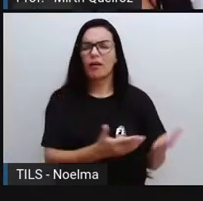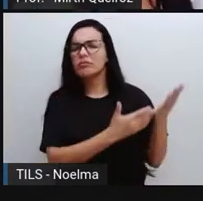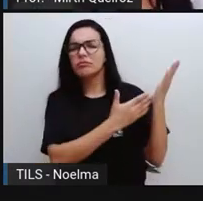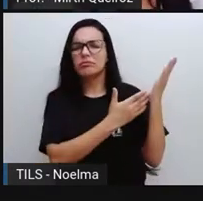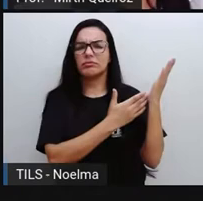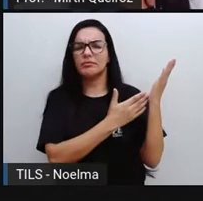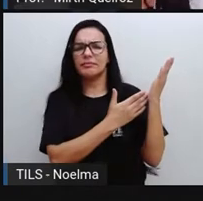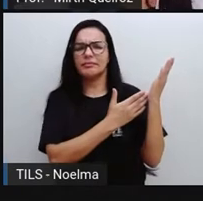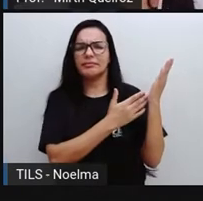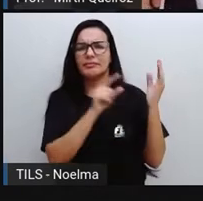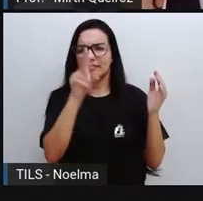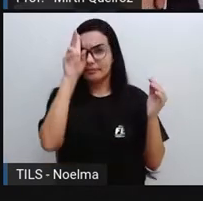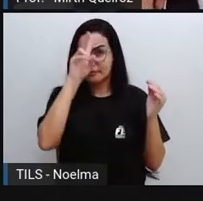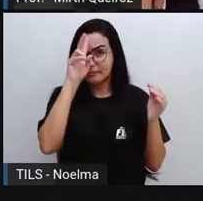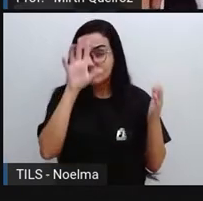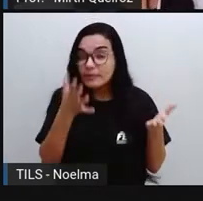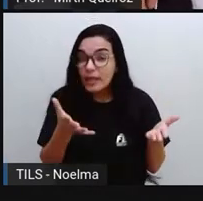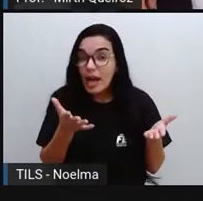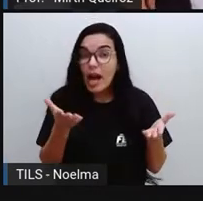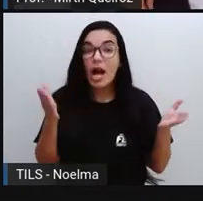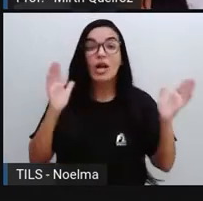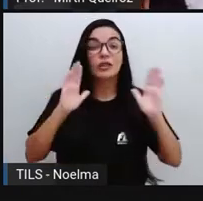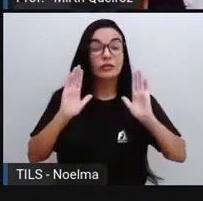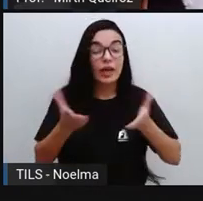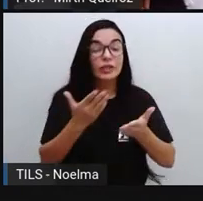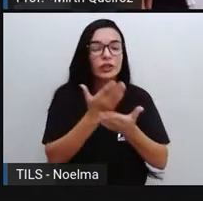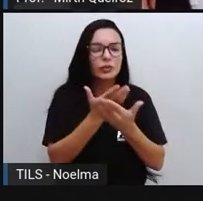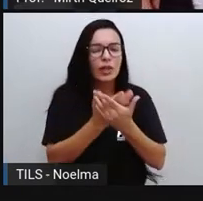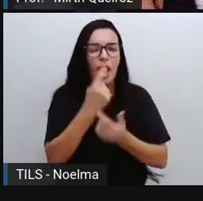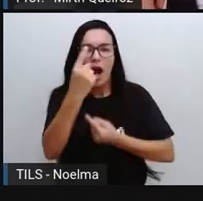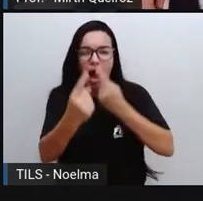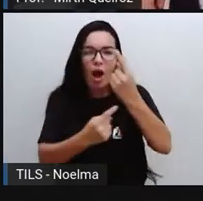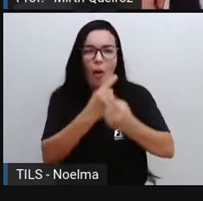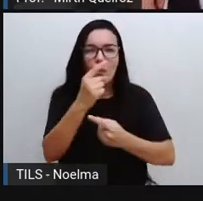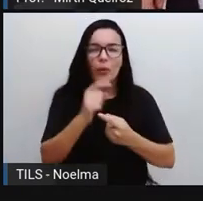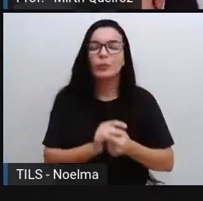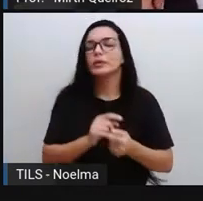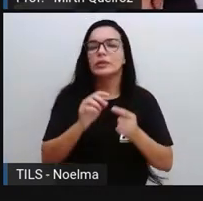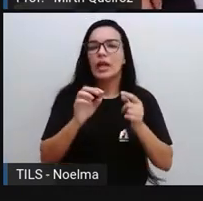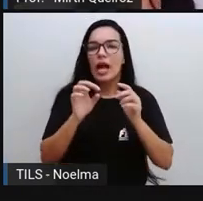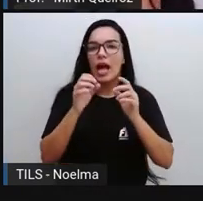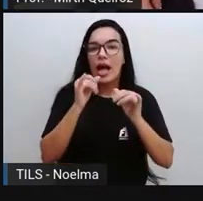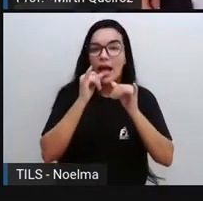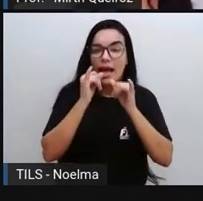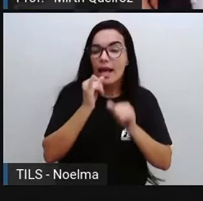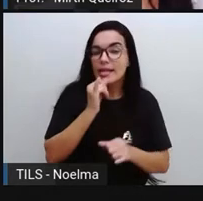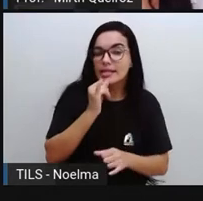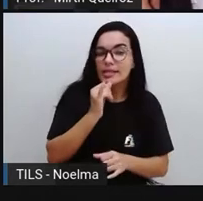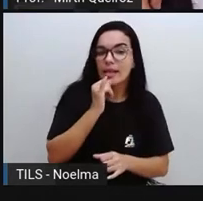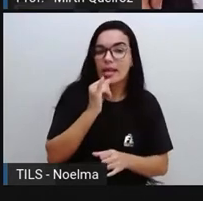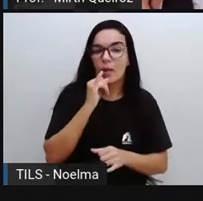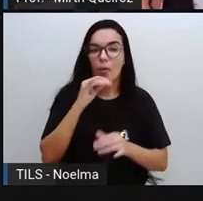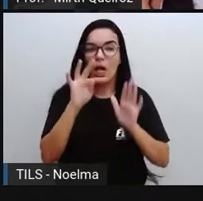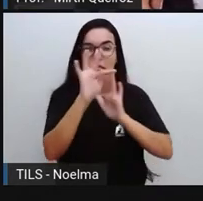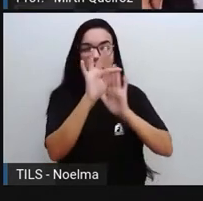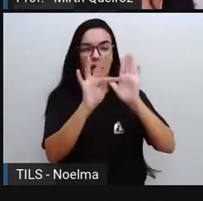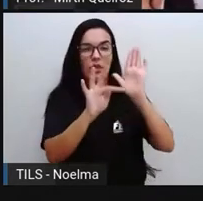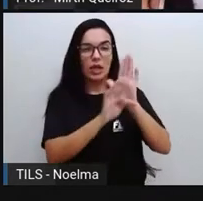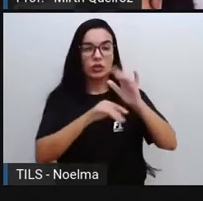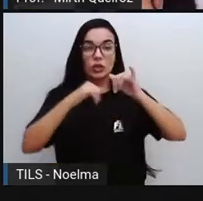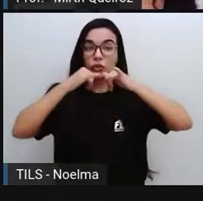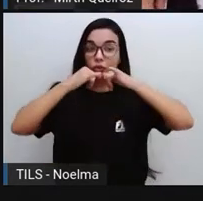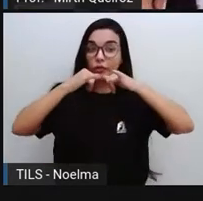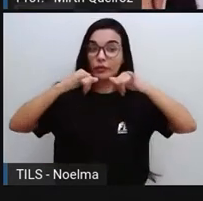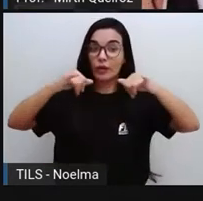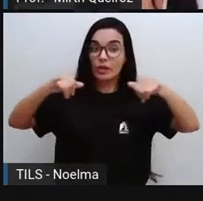científica? A gente vai estudar alguns exemplos de textos de divulgação científica, mas é importante a gente